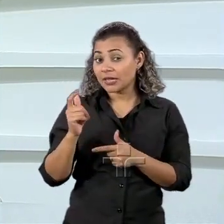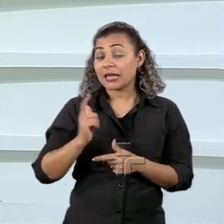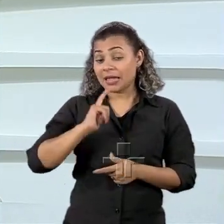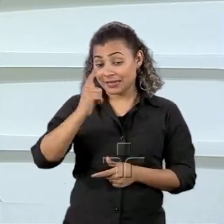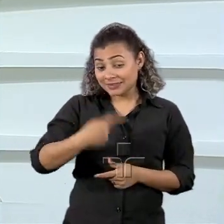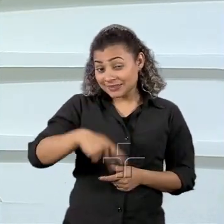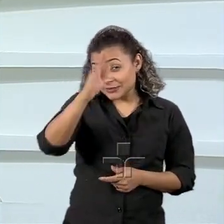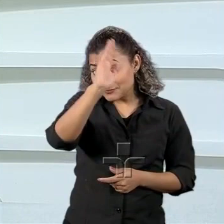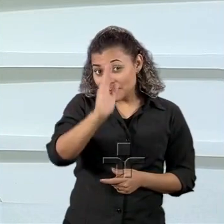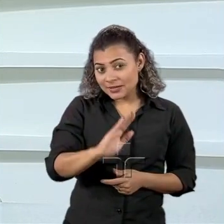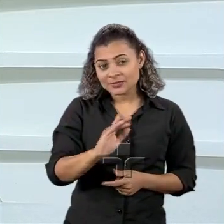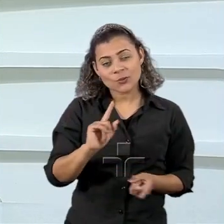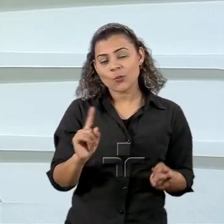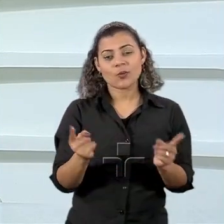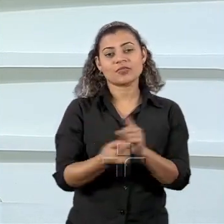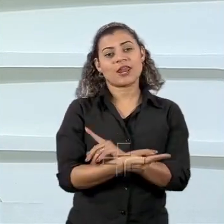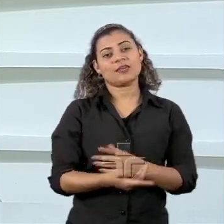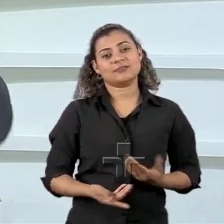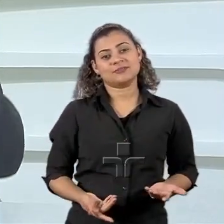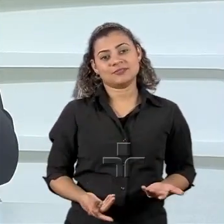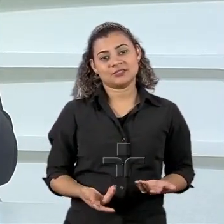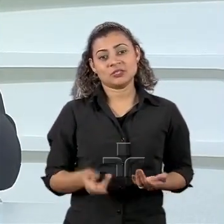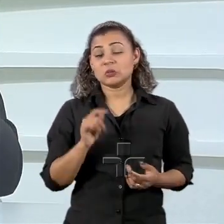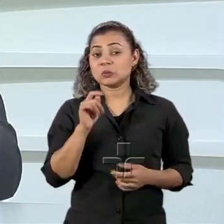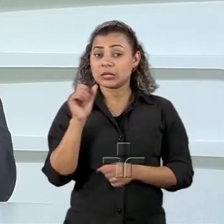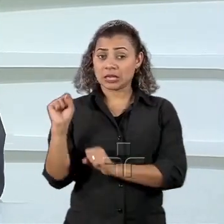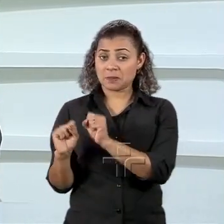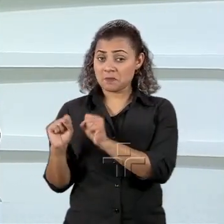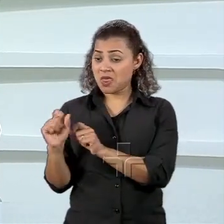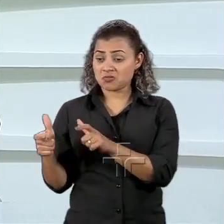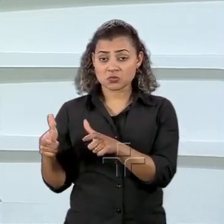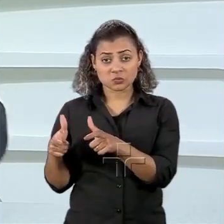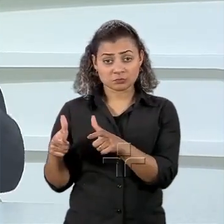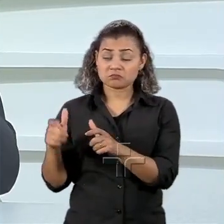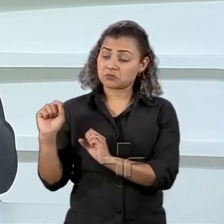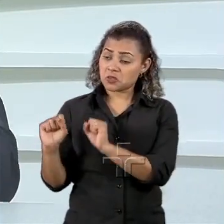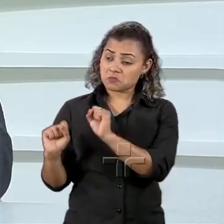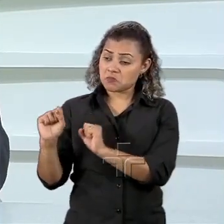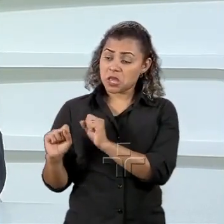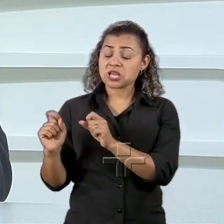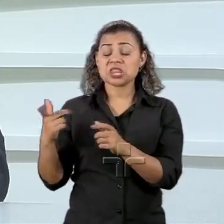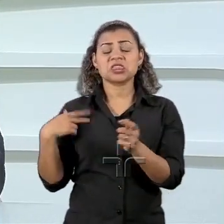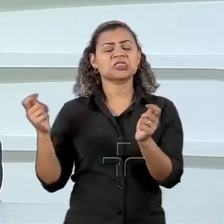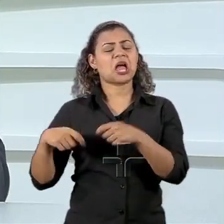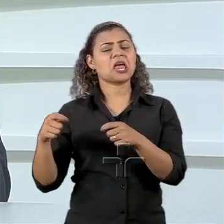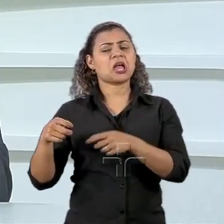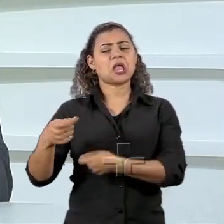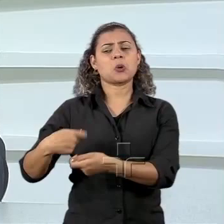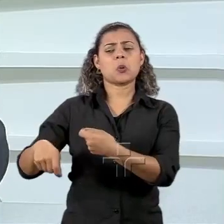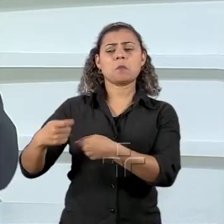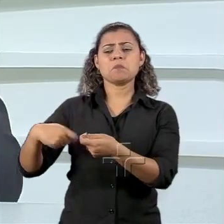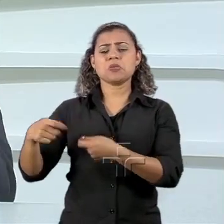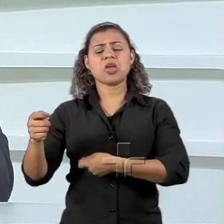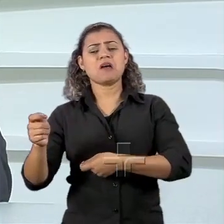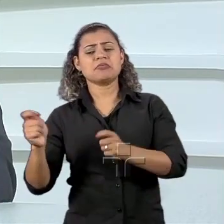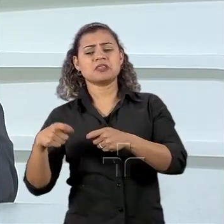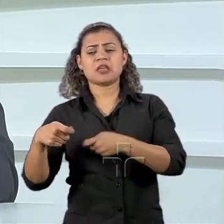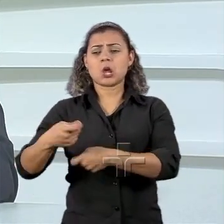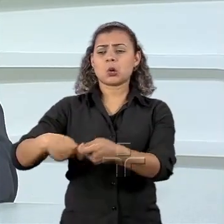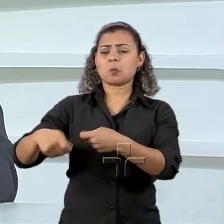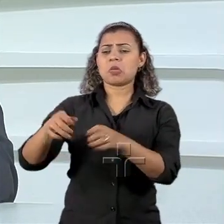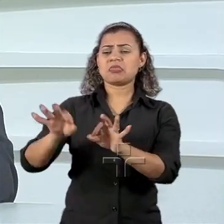Brasil acontece o contrário. Os macroeconomistas acham que eles podem arrumar tudo, depois abrir, vai dar tudo certo, sem